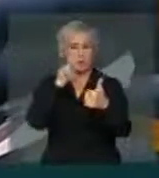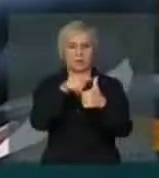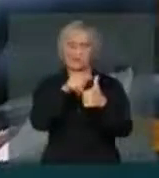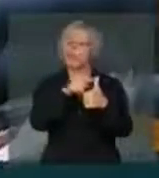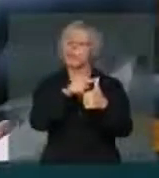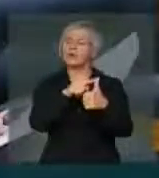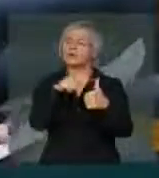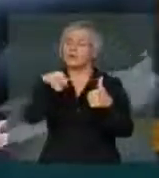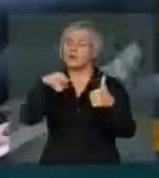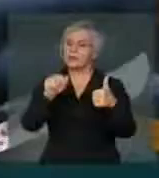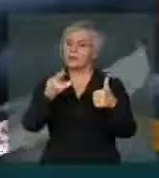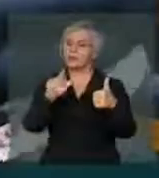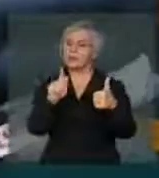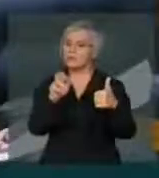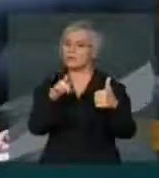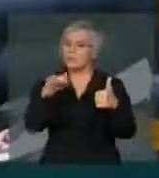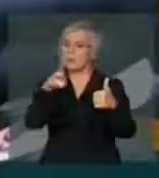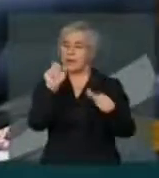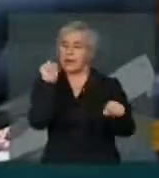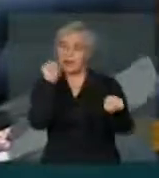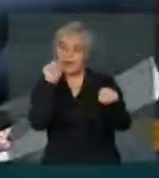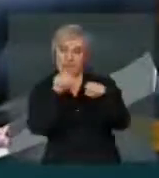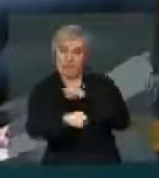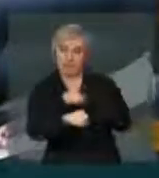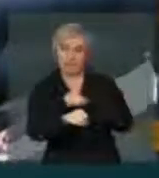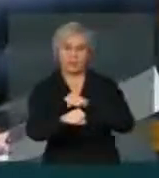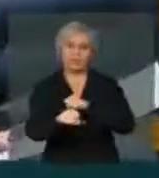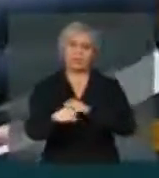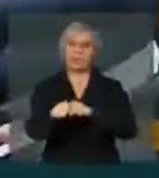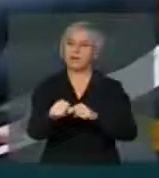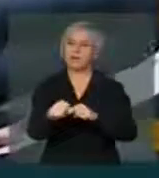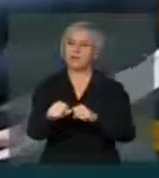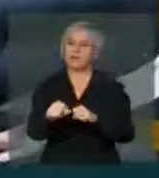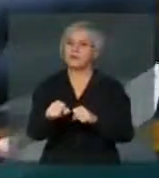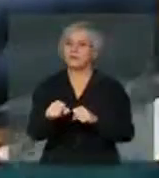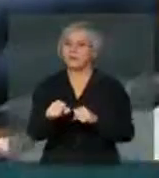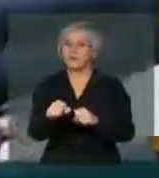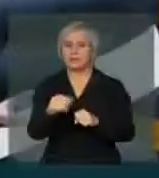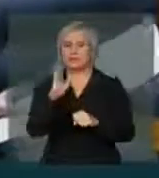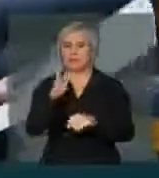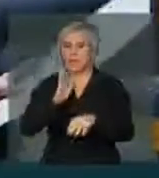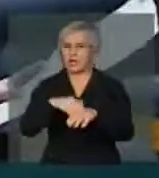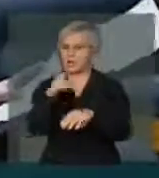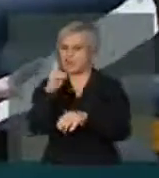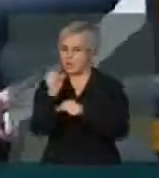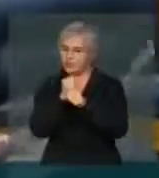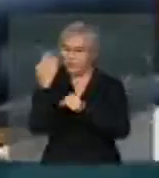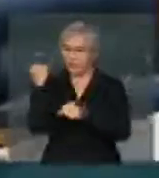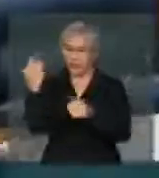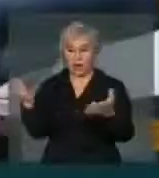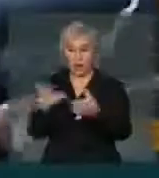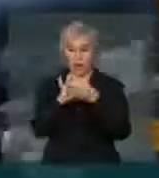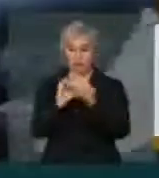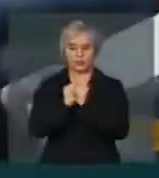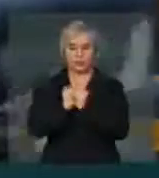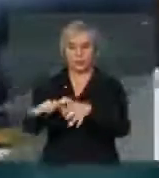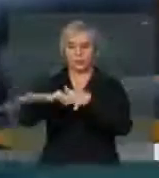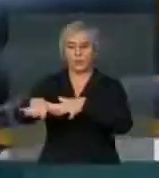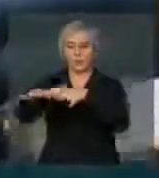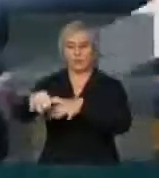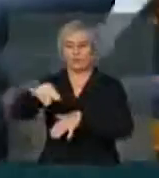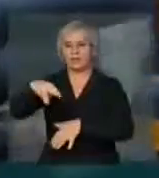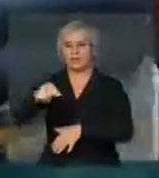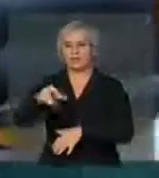ferocidade do latifúndio brasileiro, nesse sentido nós estamos unidos na Marcha das